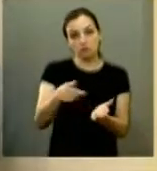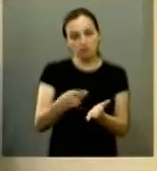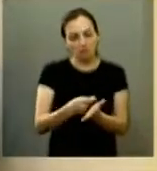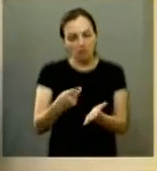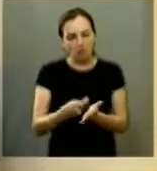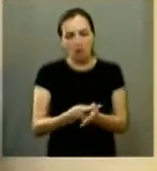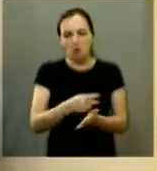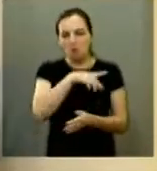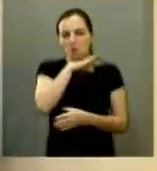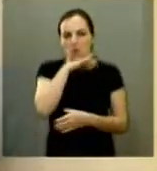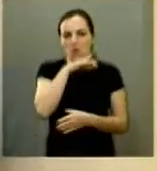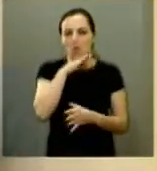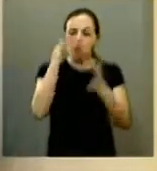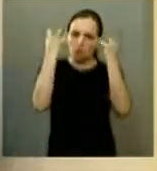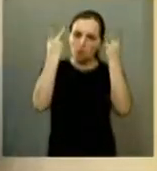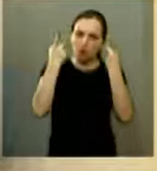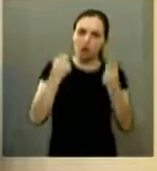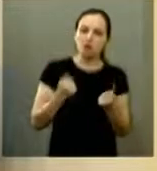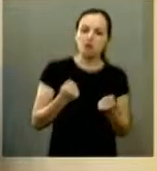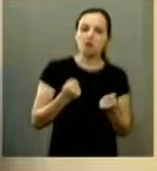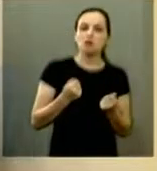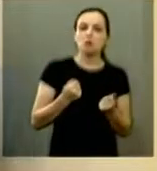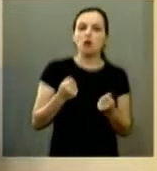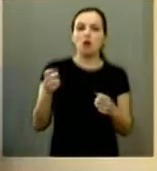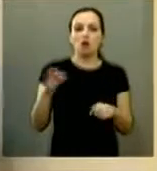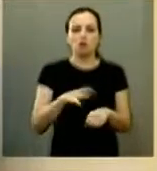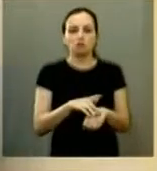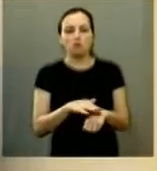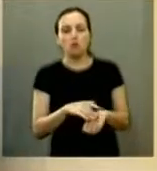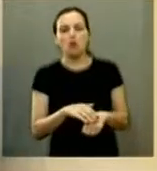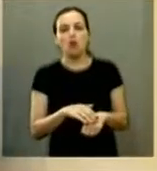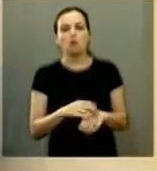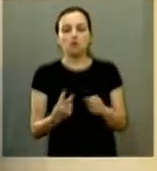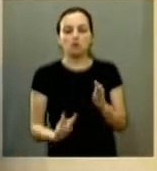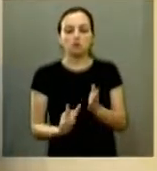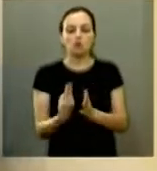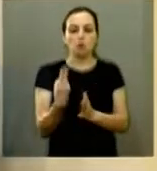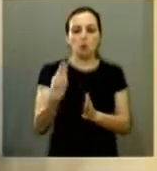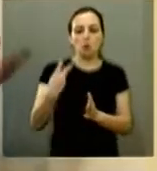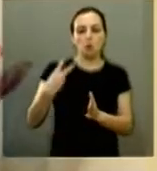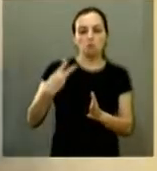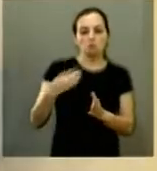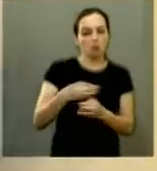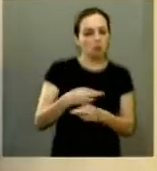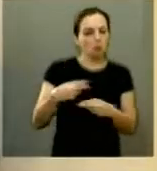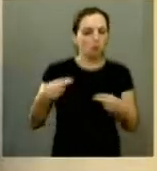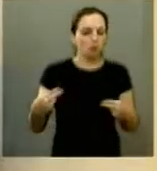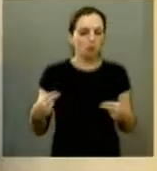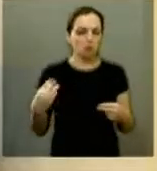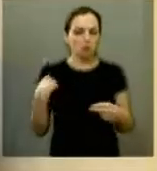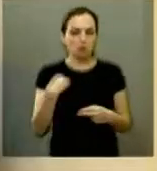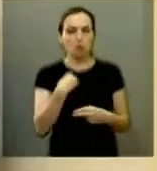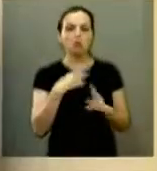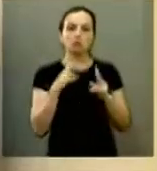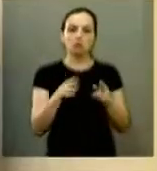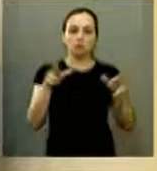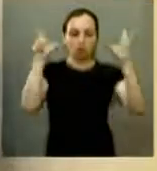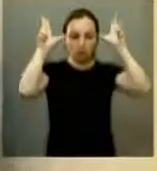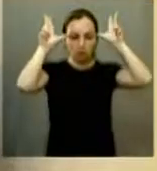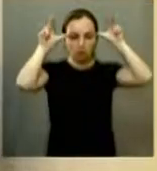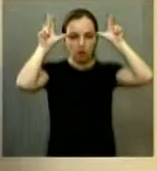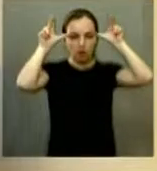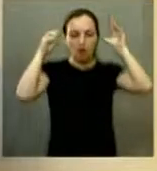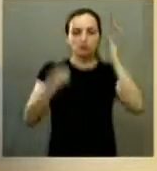apresentar uma sequela irreversível como uma amputação de um membro como aconteceu com o nosso cavalo como